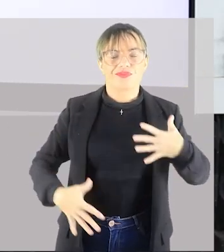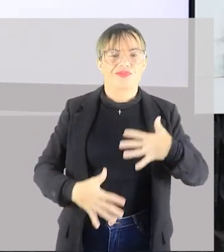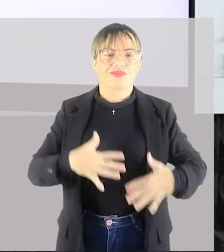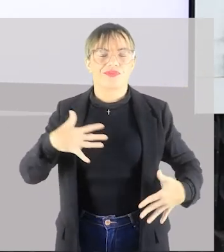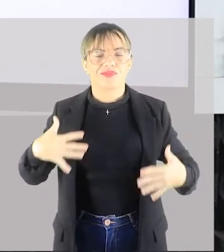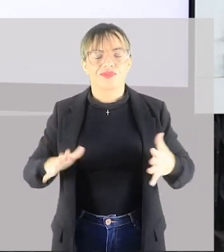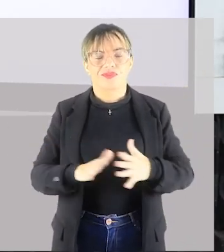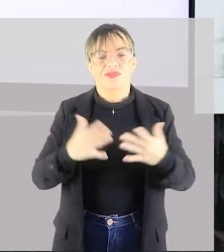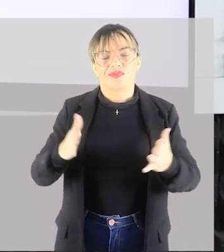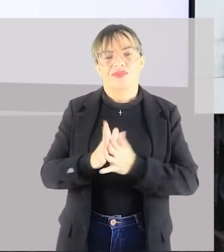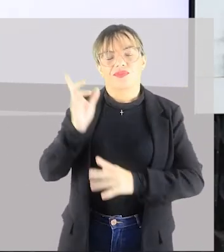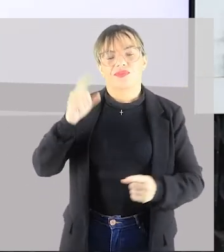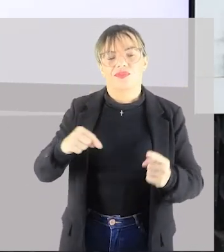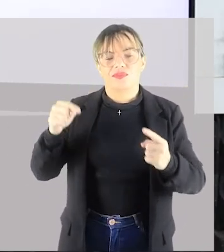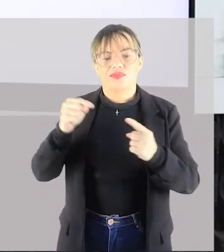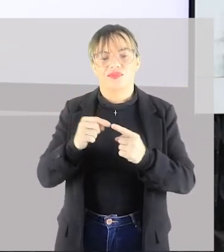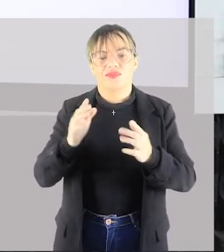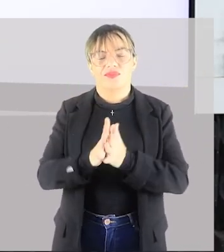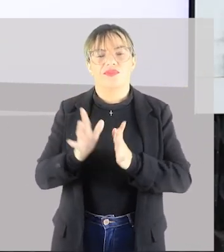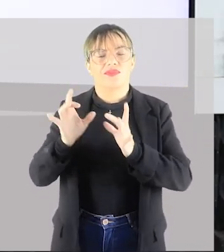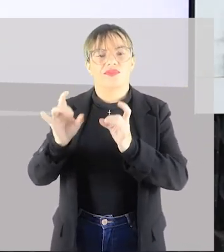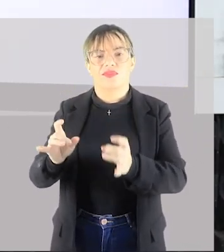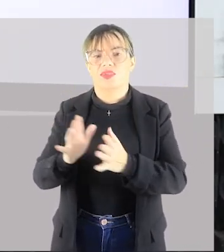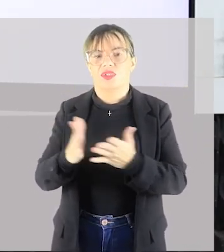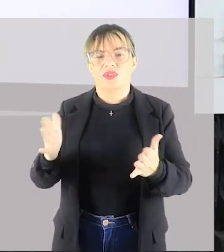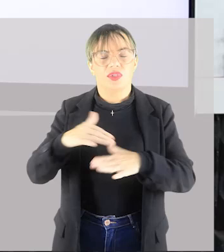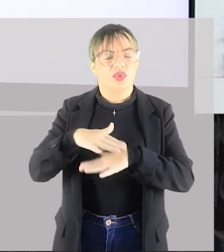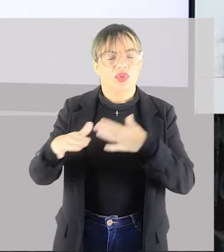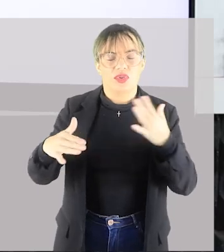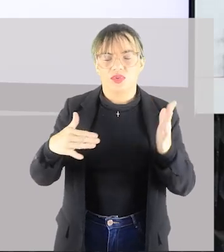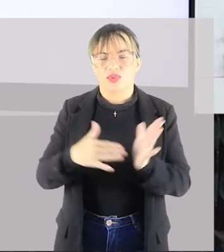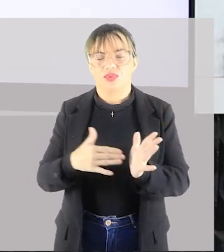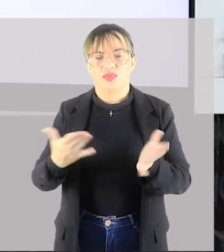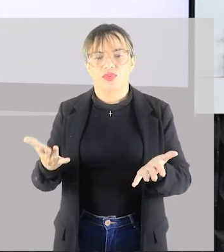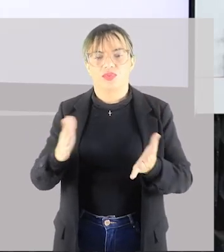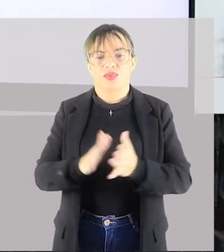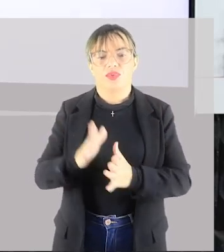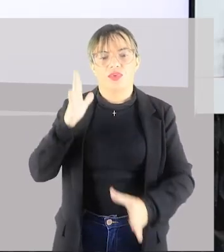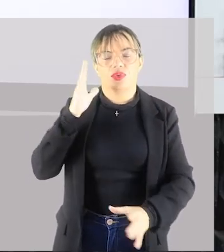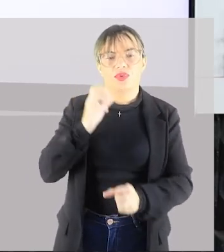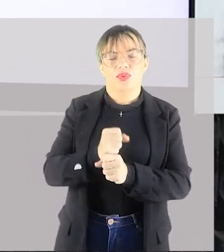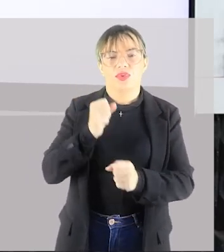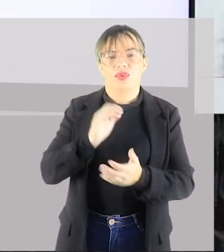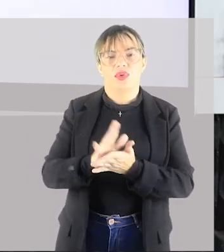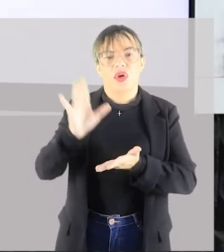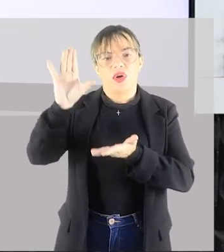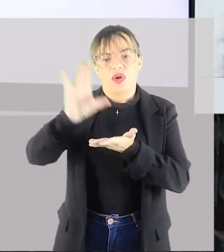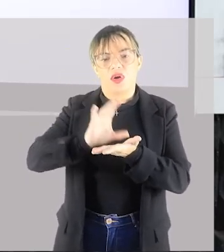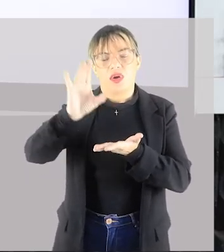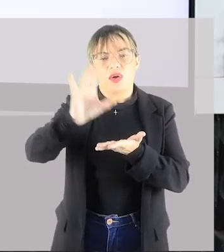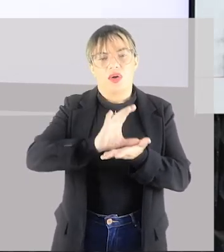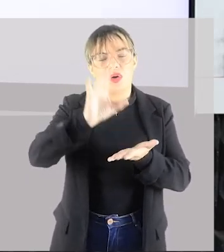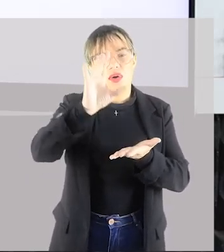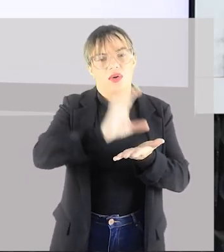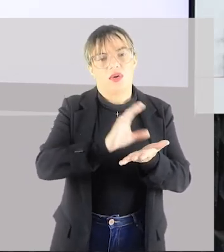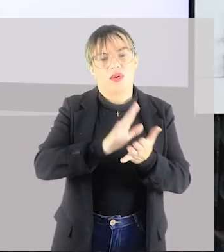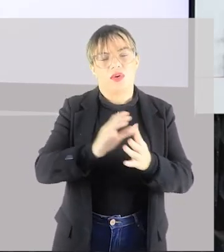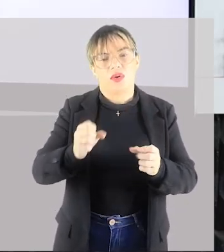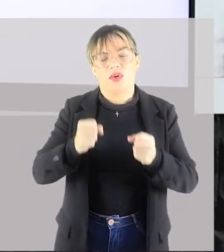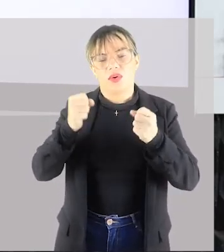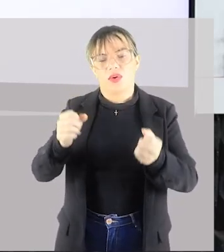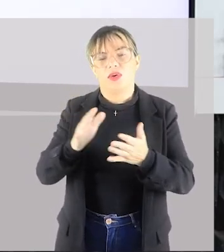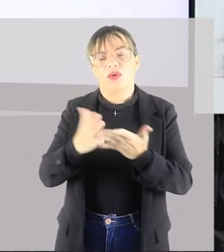Então, o objetivo é a venda de um produto. o objetivo é alcançar o máximo de